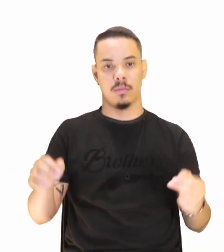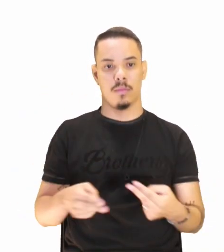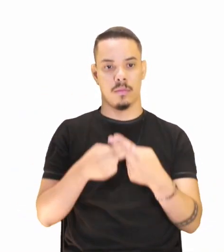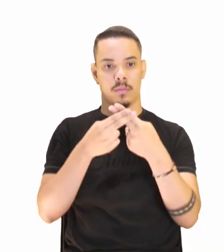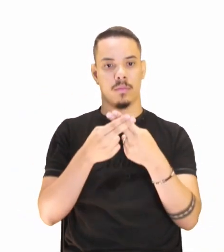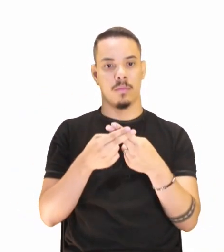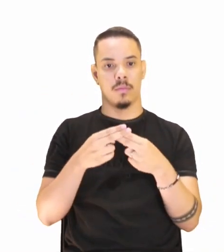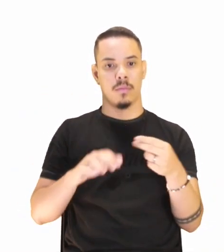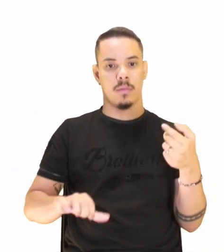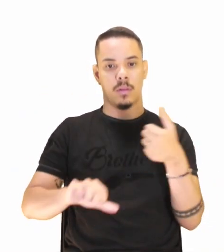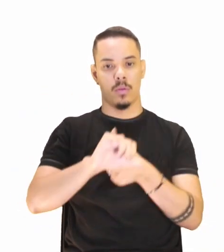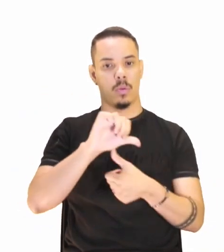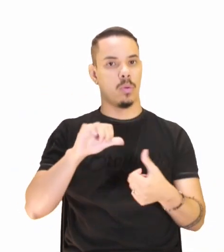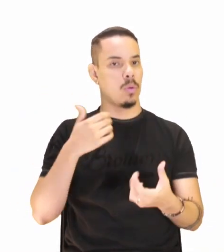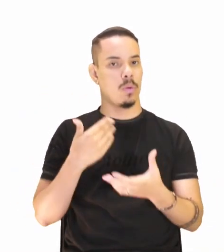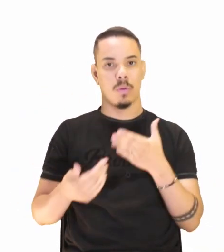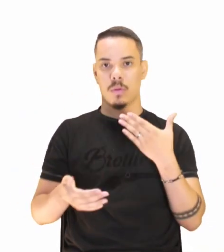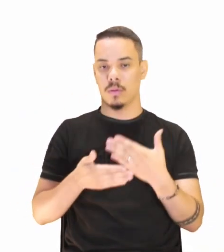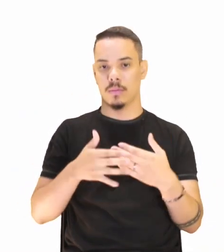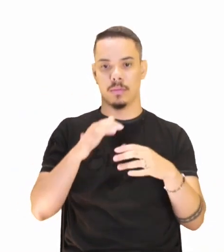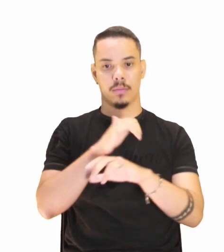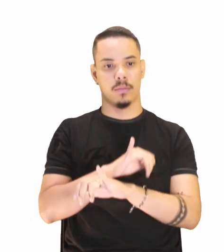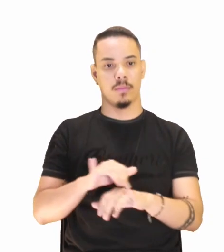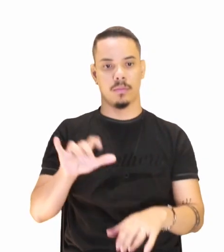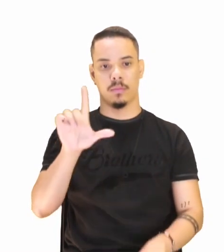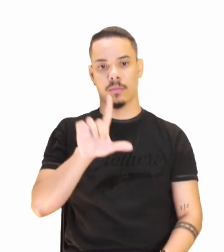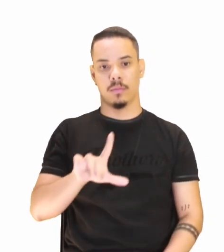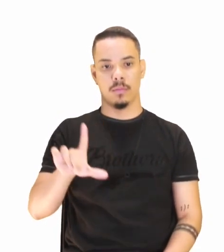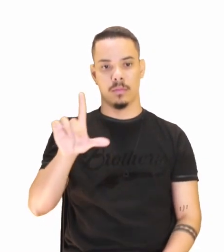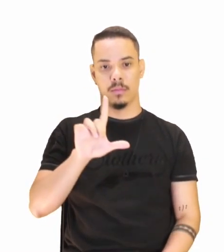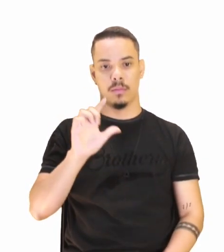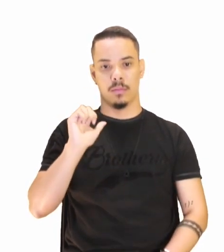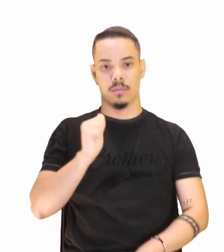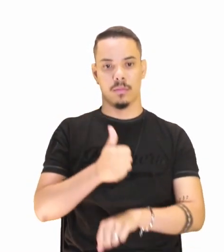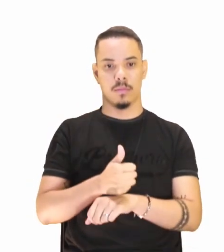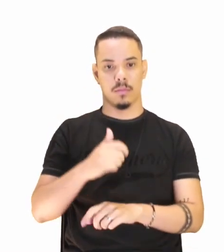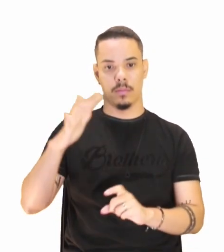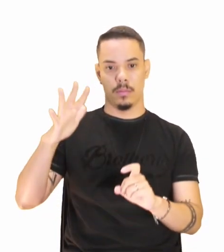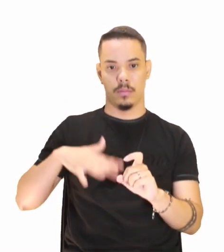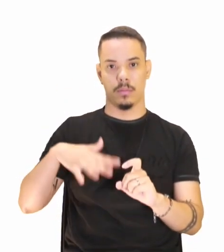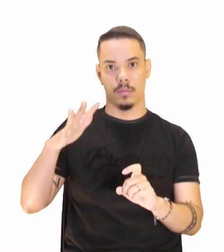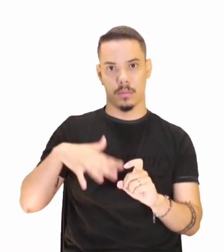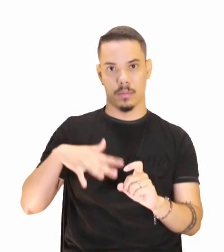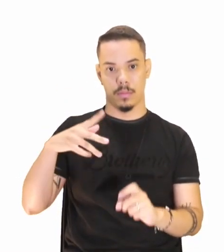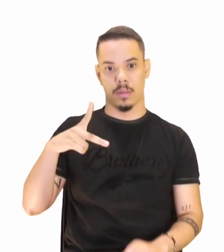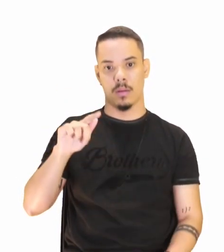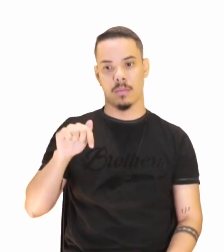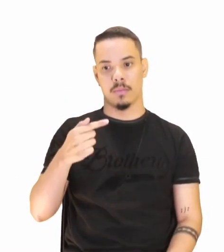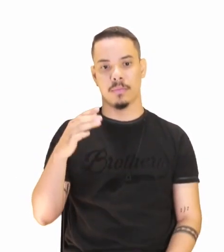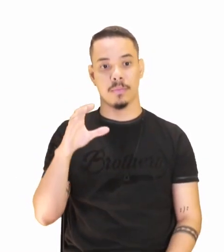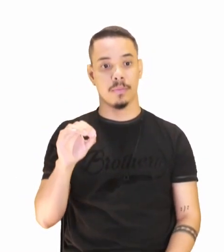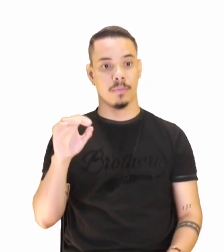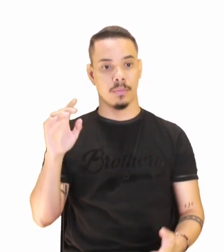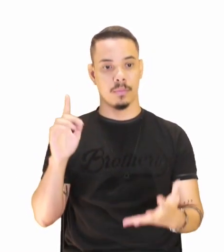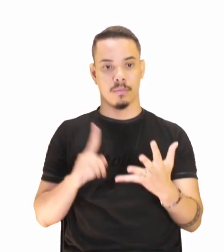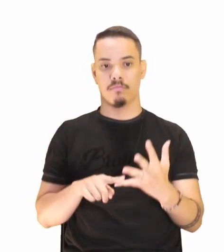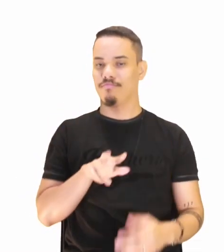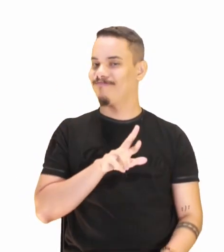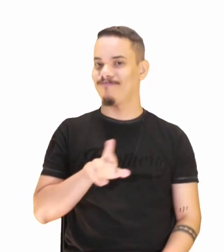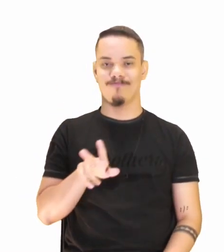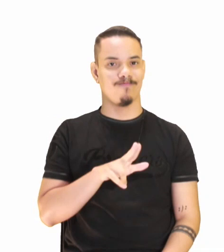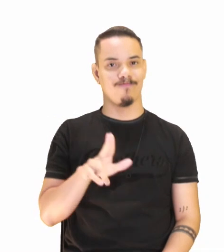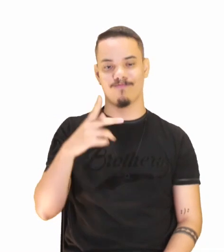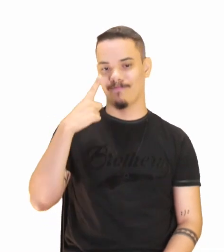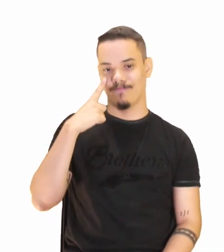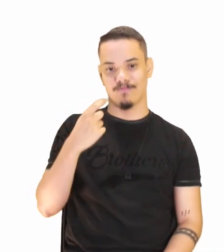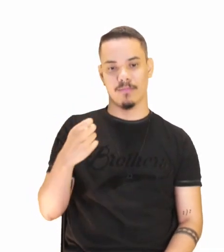opunham-se a qualquer divulgação de literatura calcada em mitos pagãos. E. Não era do